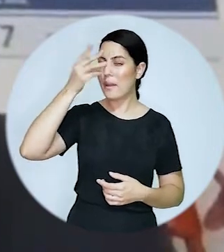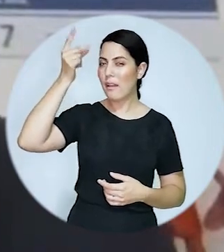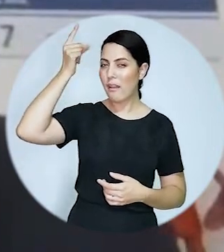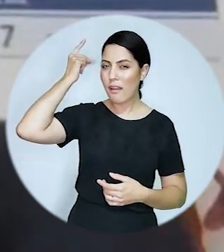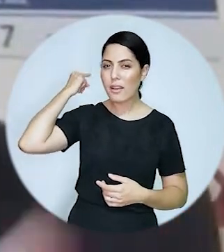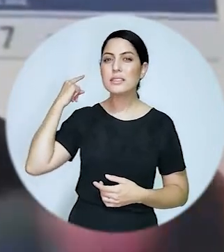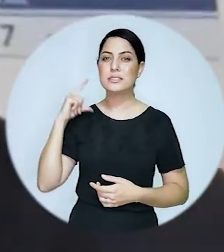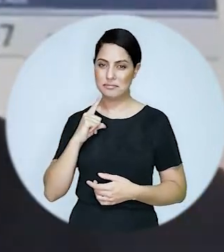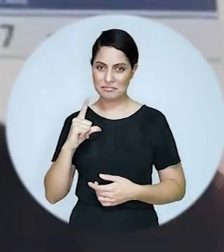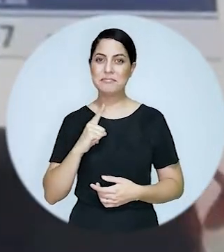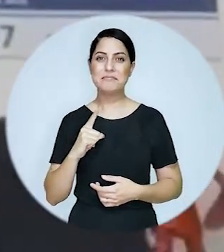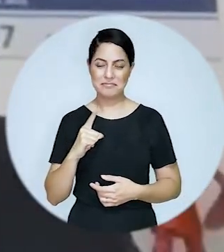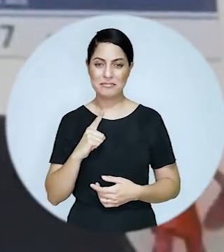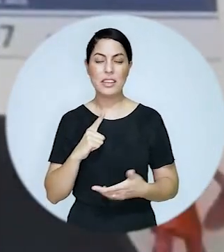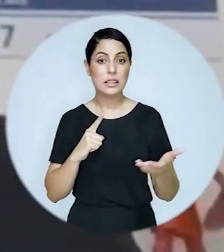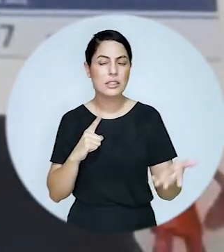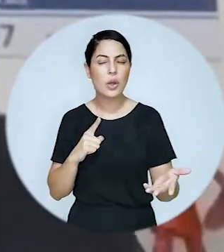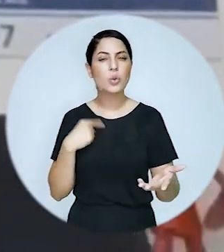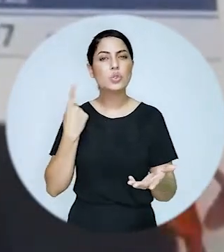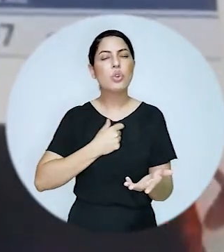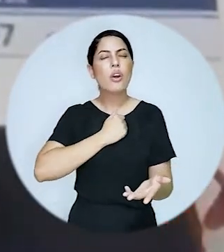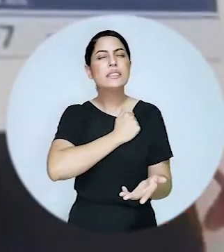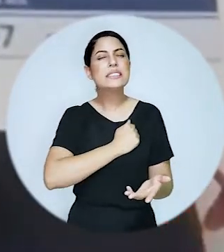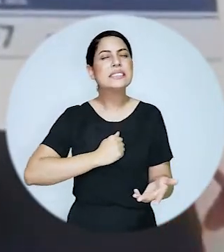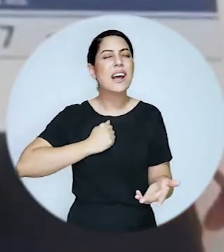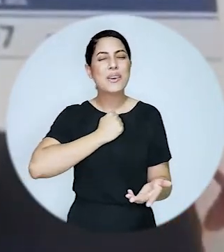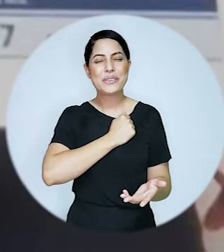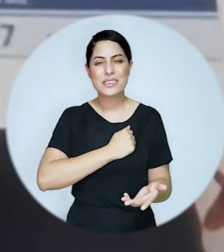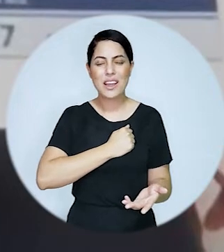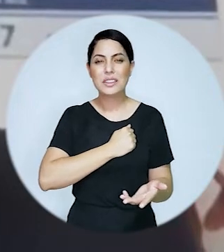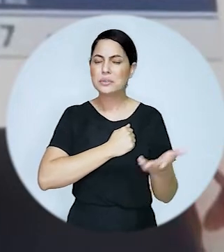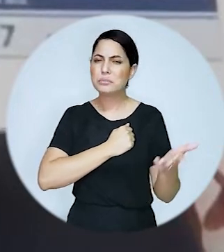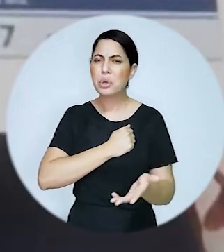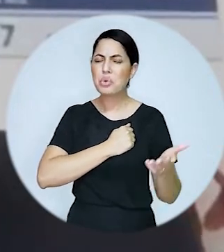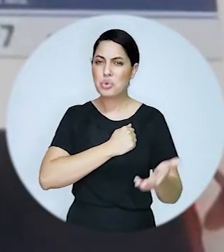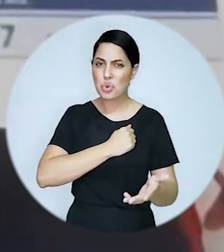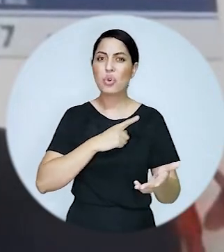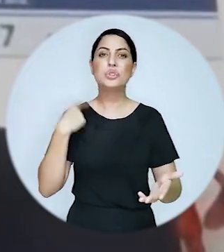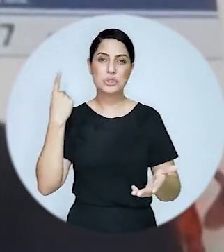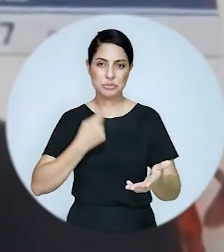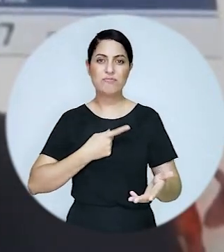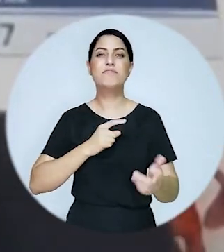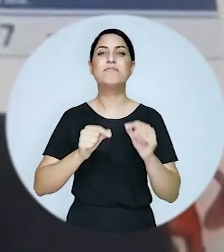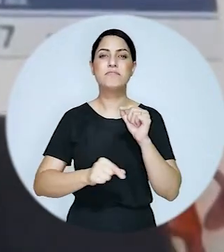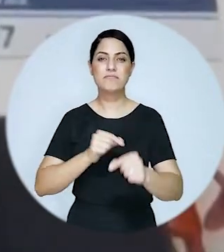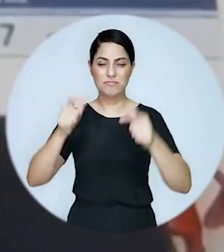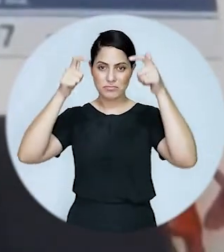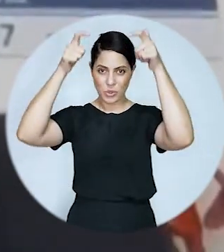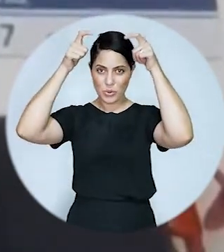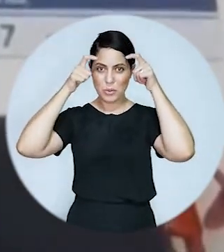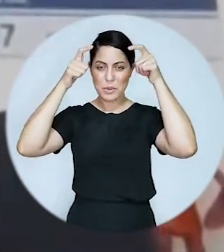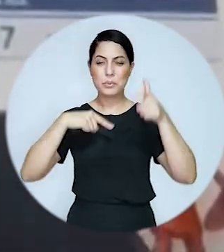porque saudades você fica na nostalgia da não luta, e esse hoje, essa reunião da Comissão, é o coroamento